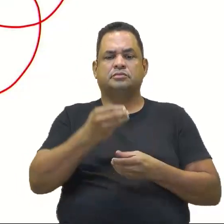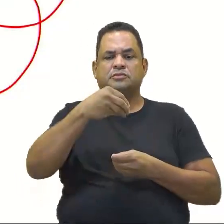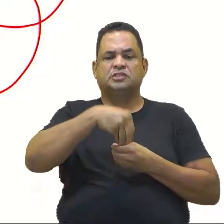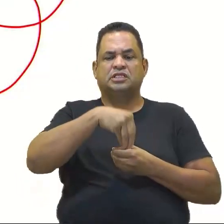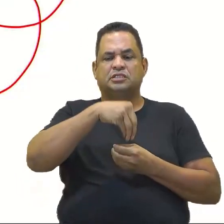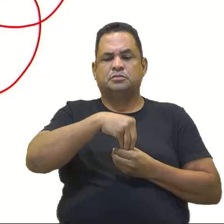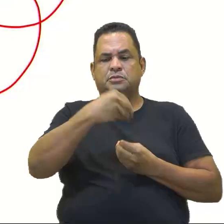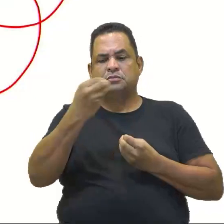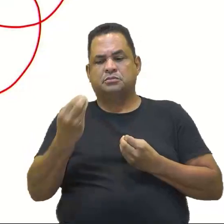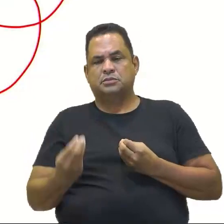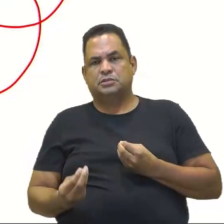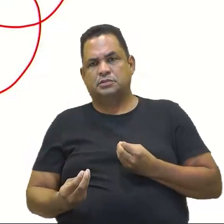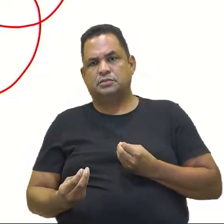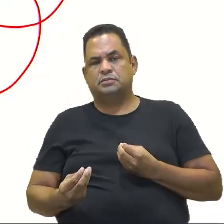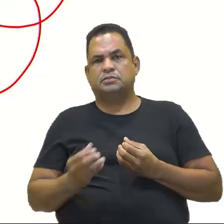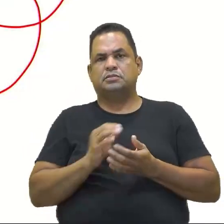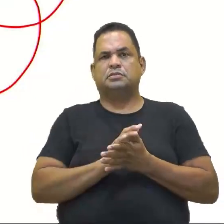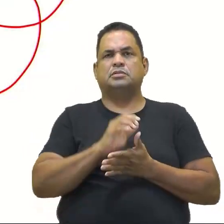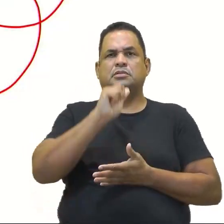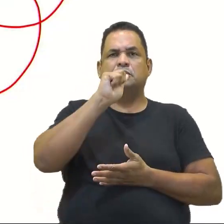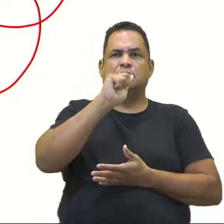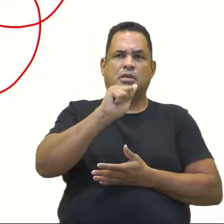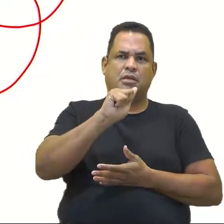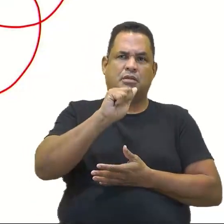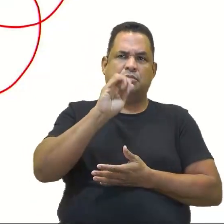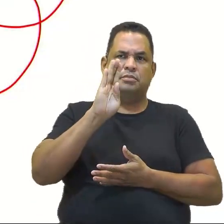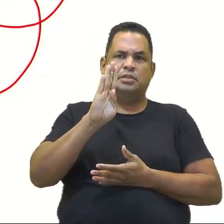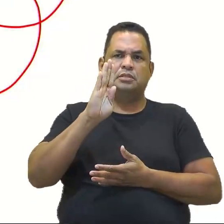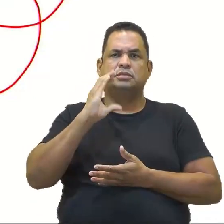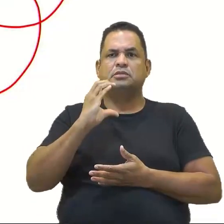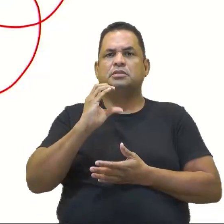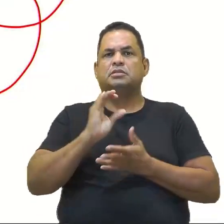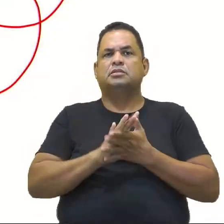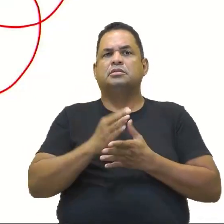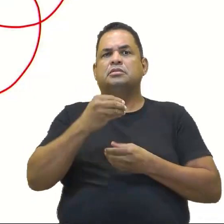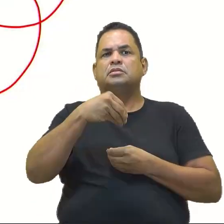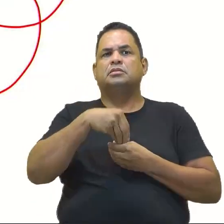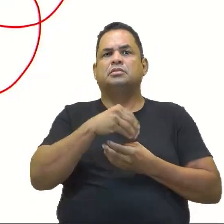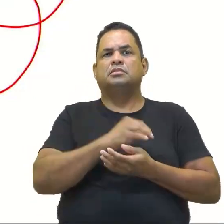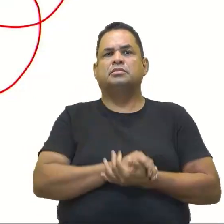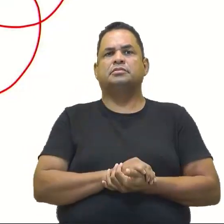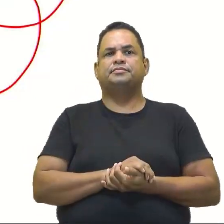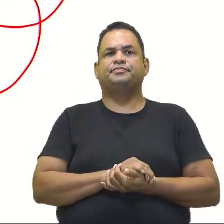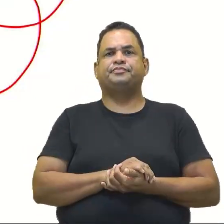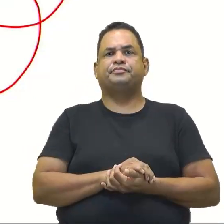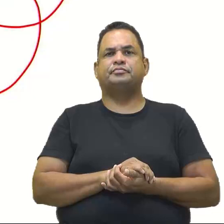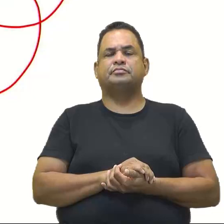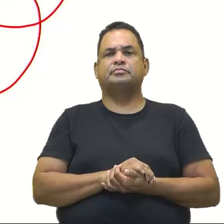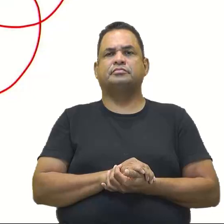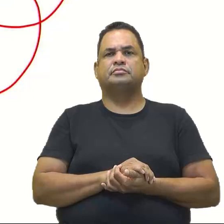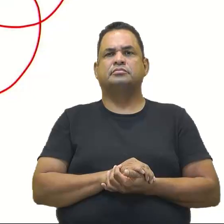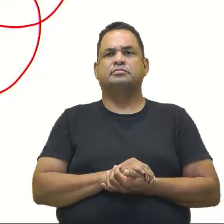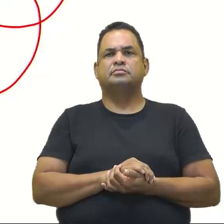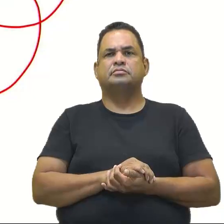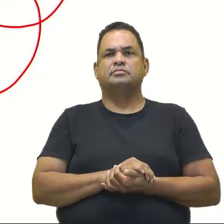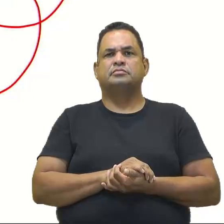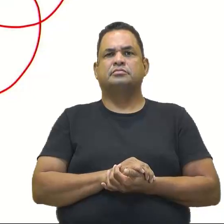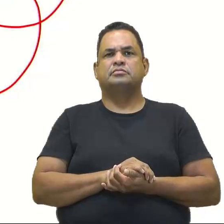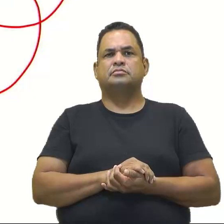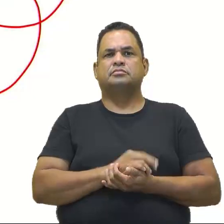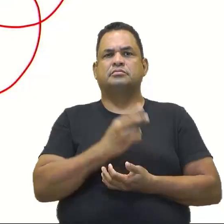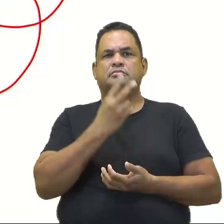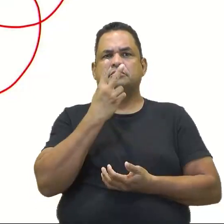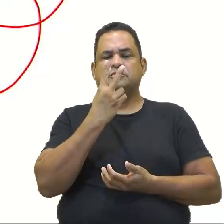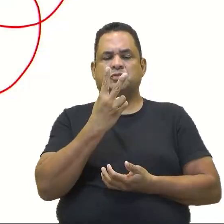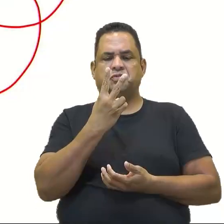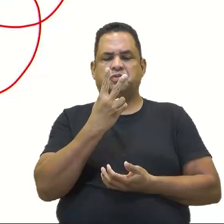tem no A, que também tem no B, que também tem no C? Nada. Olha, tem o C, ó, por exemplo, o 2 tem no A e